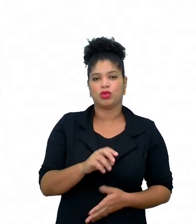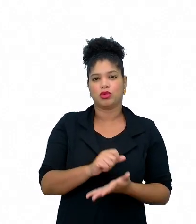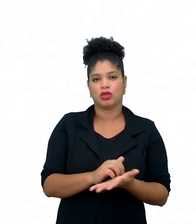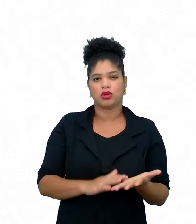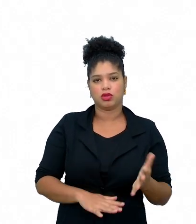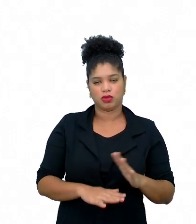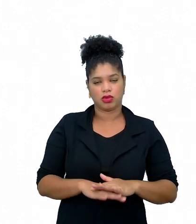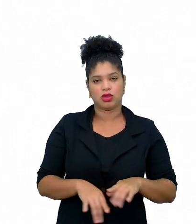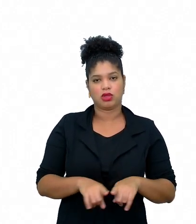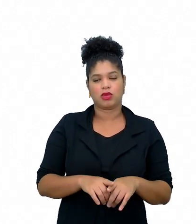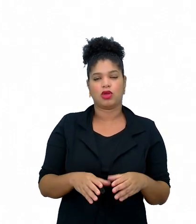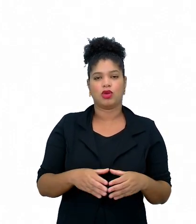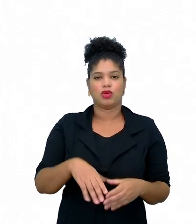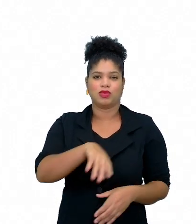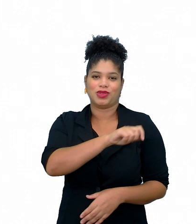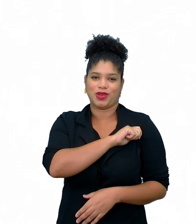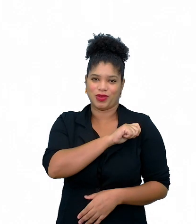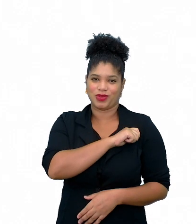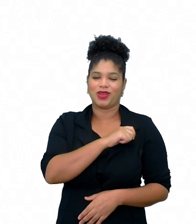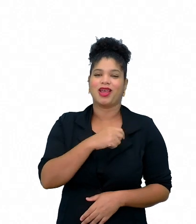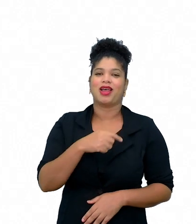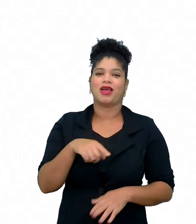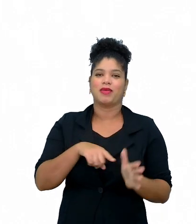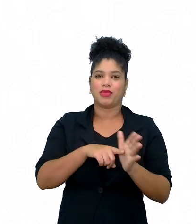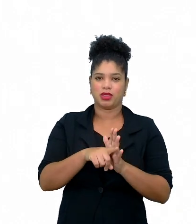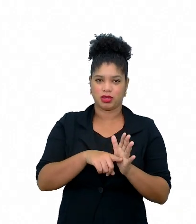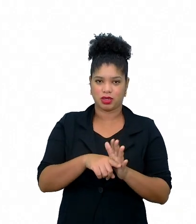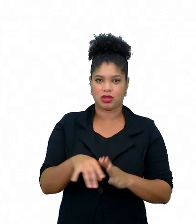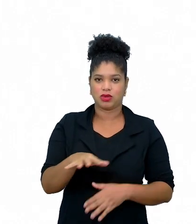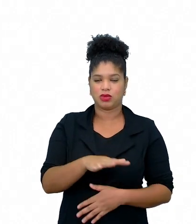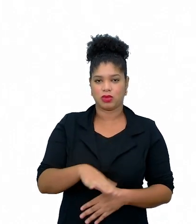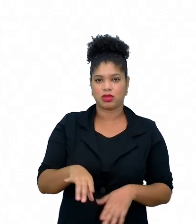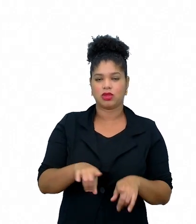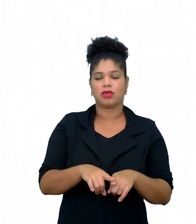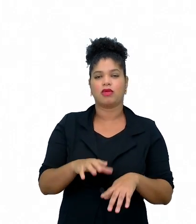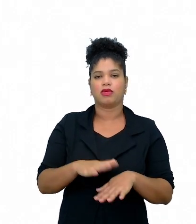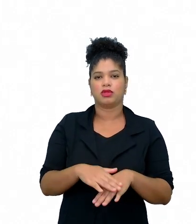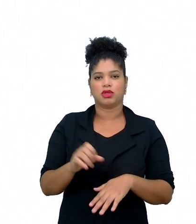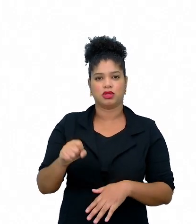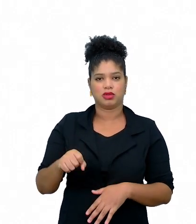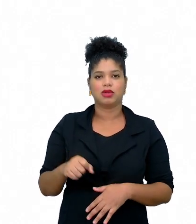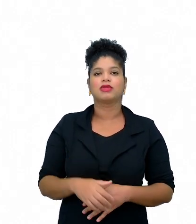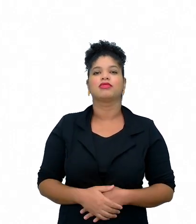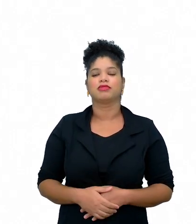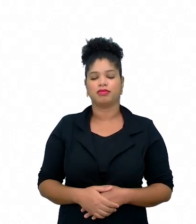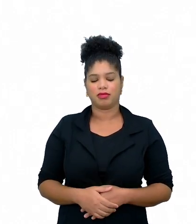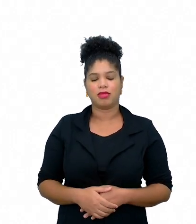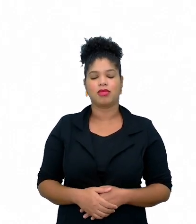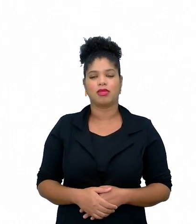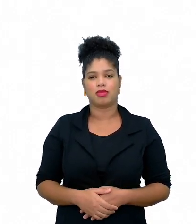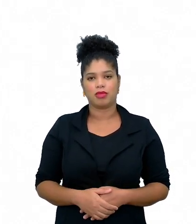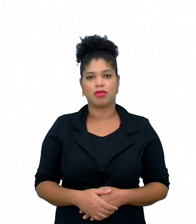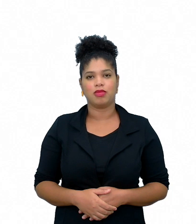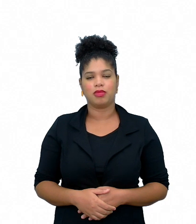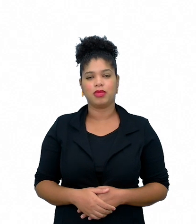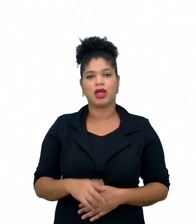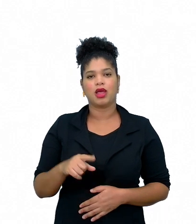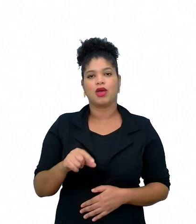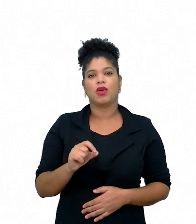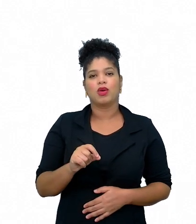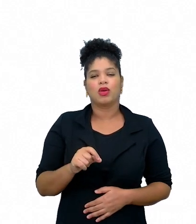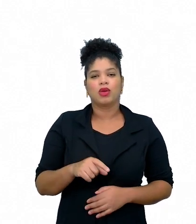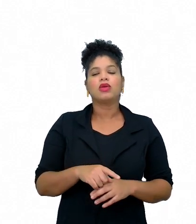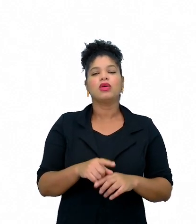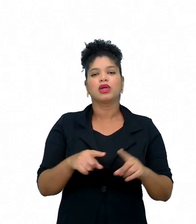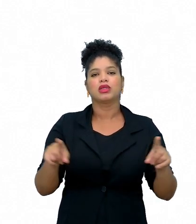os alunos sabem, então, eles vêm fazer pesquisa naquele espaço, então, foi um espaço, foi assim, uma sala de aula,